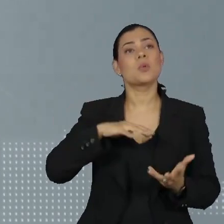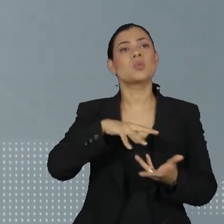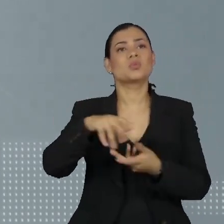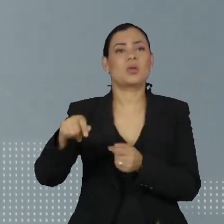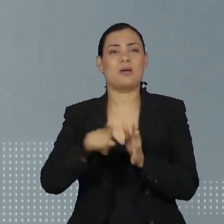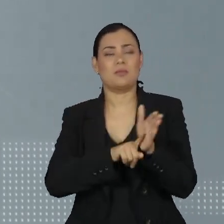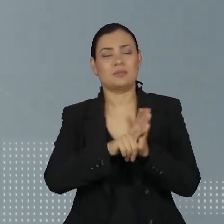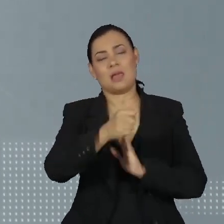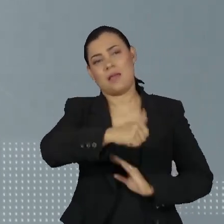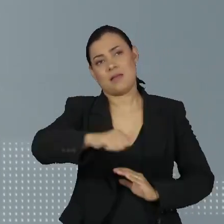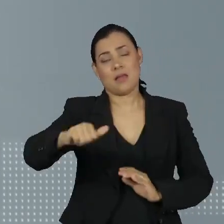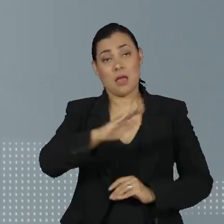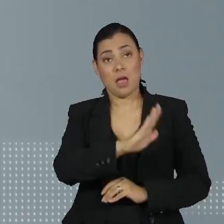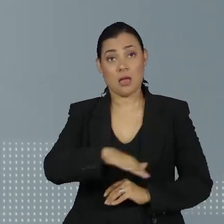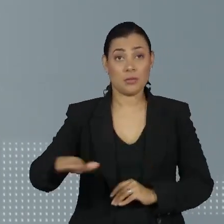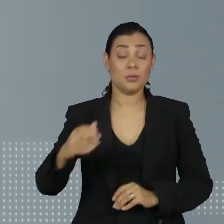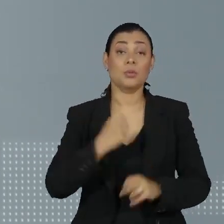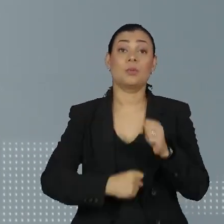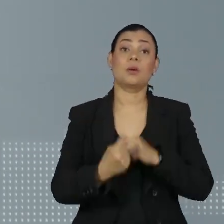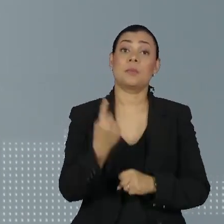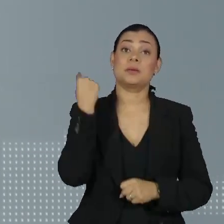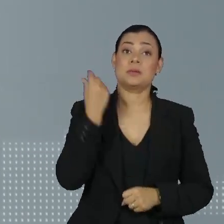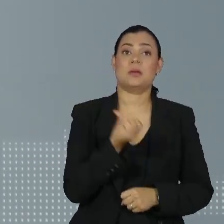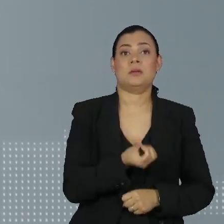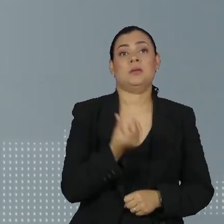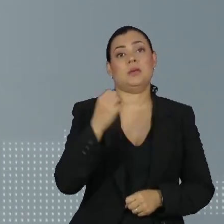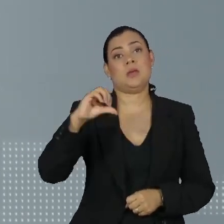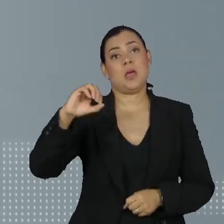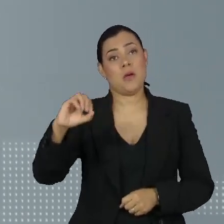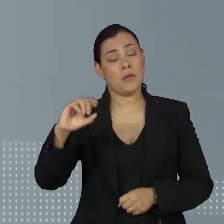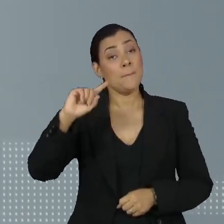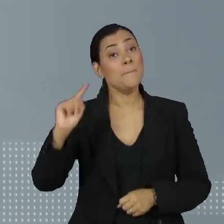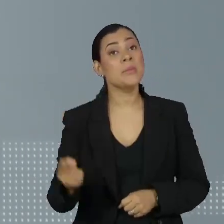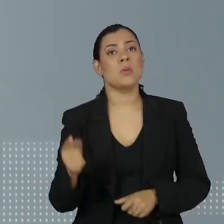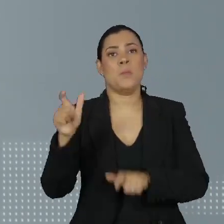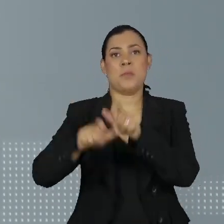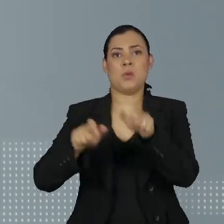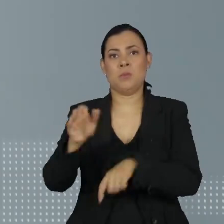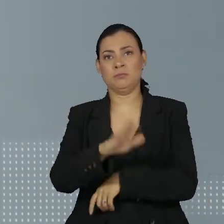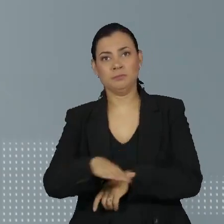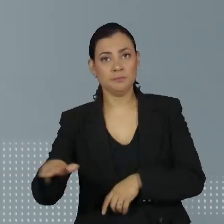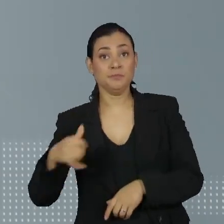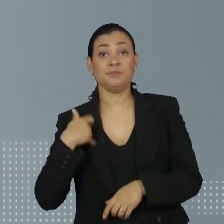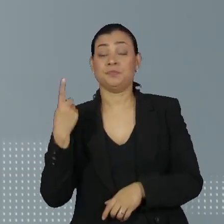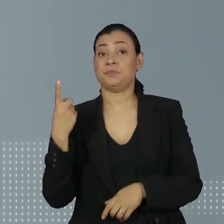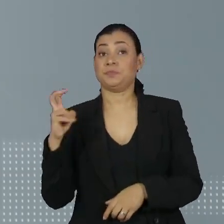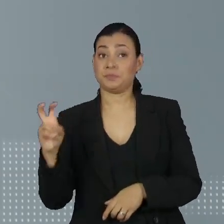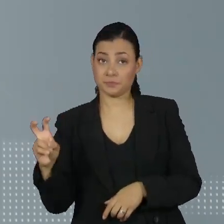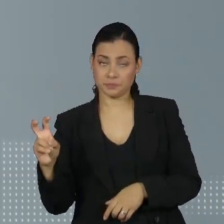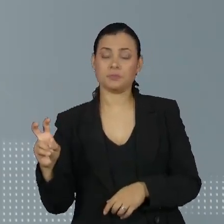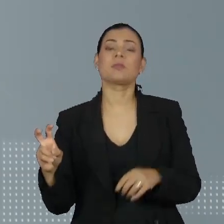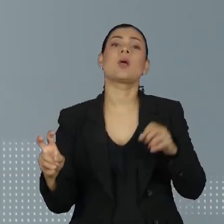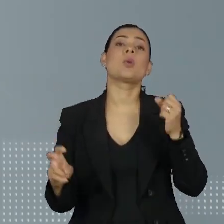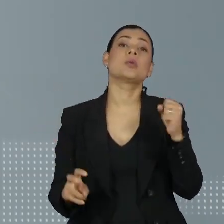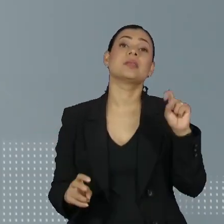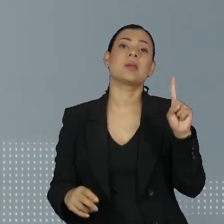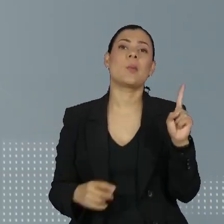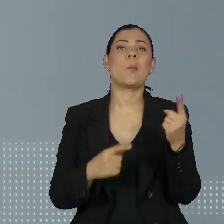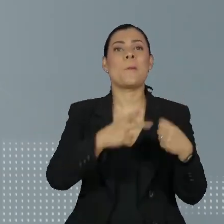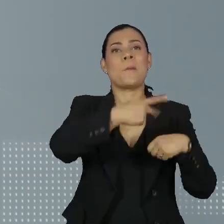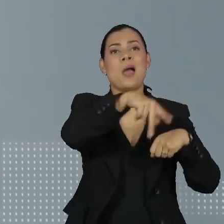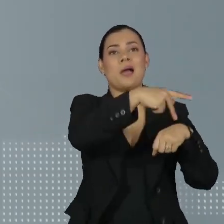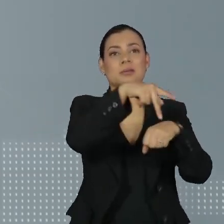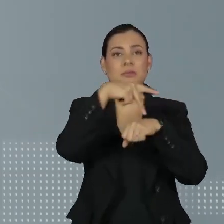Avaliação de Estudantes, escolhidos no ano passado com 690 mil estudantes de 15 anos em 81 países,